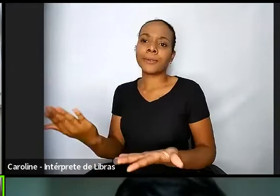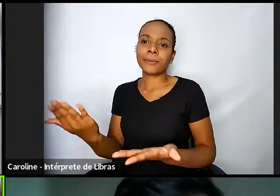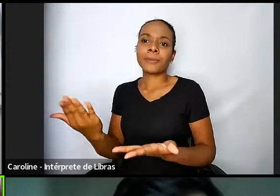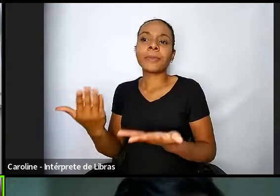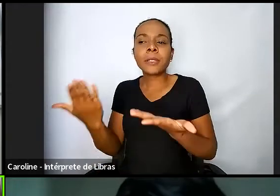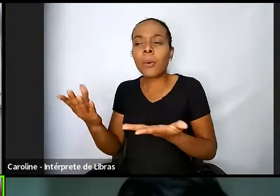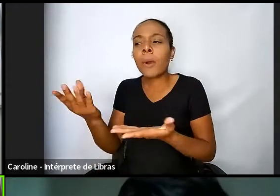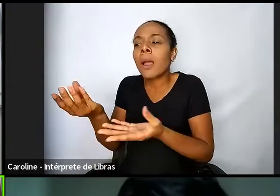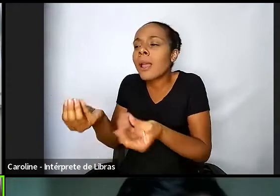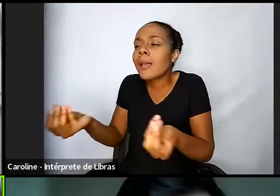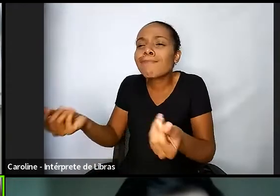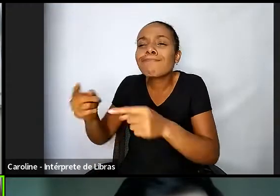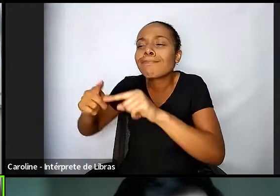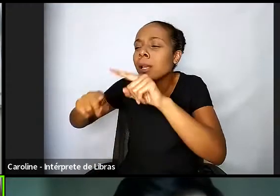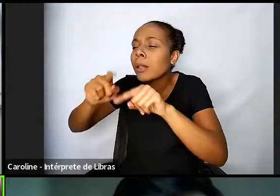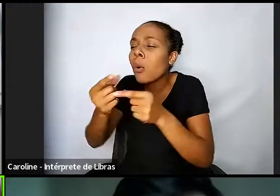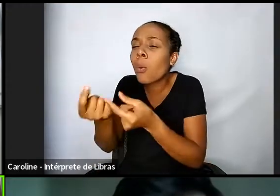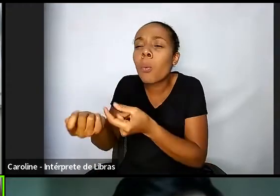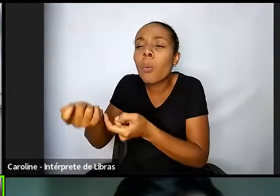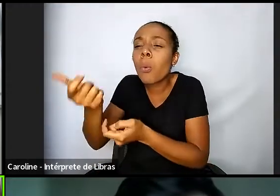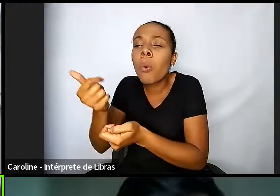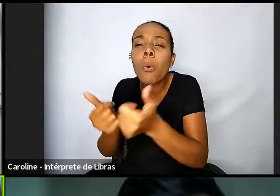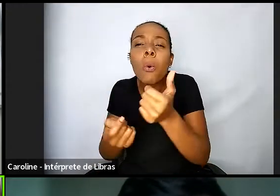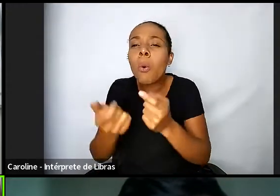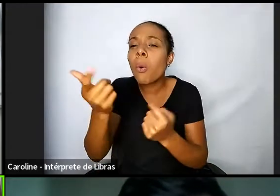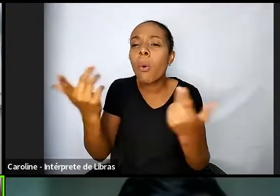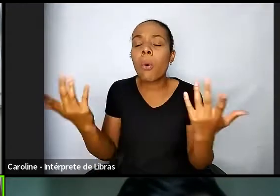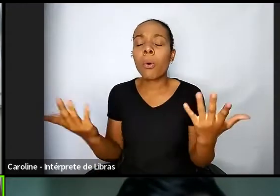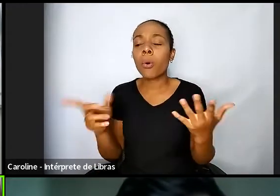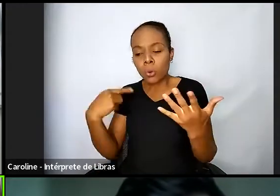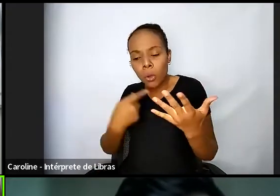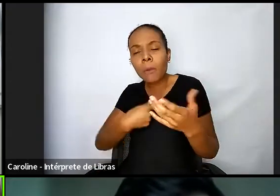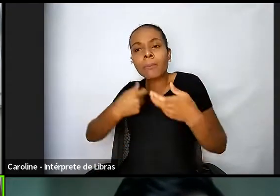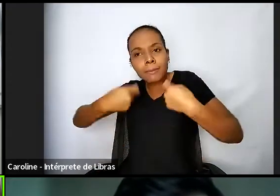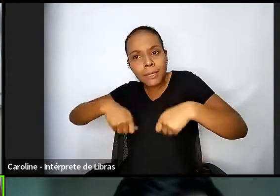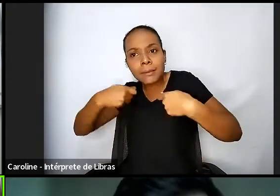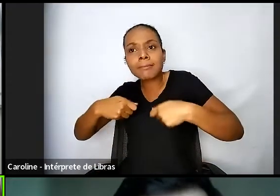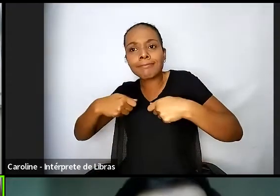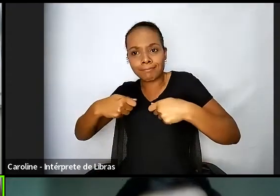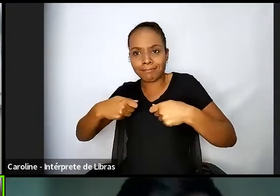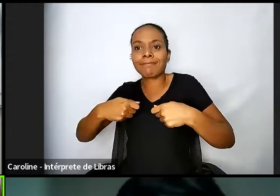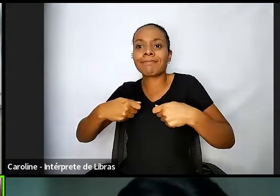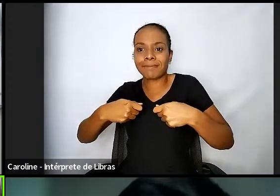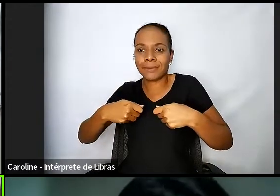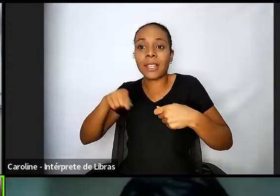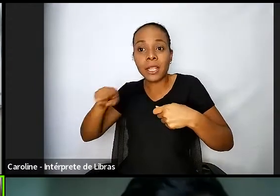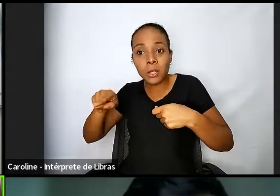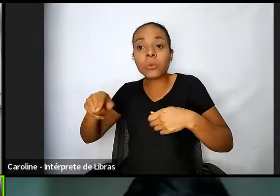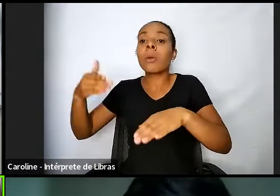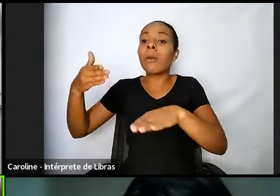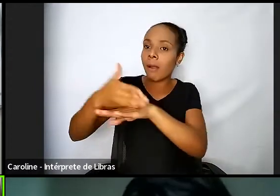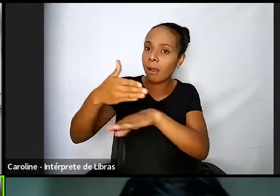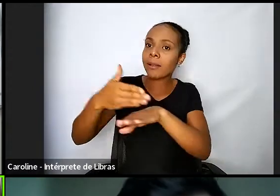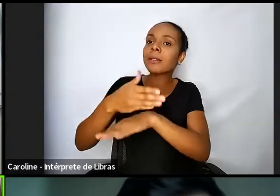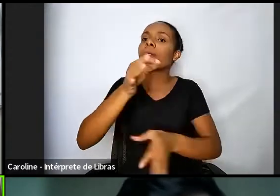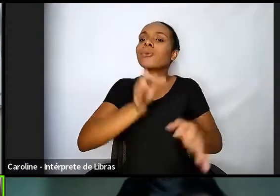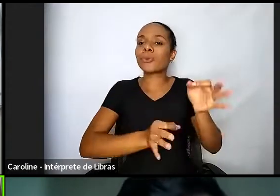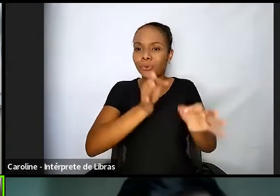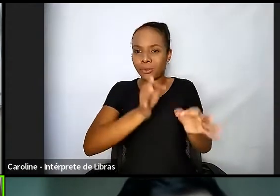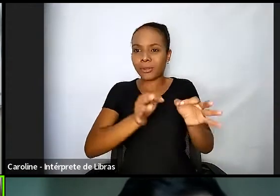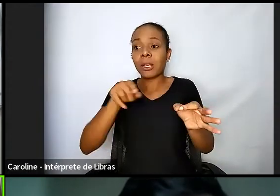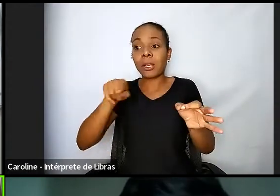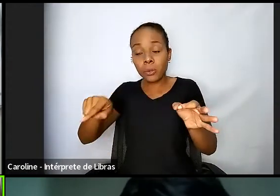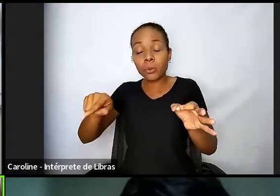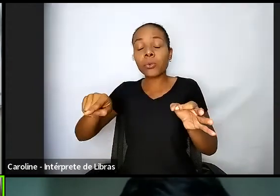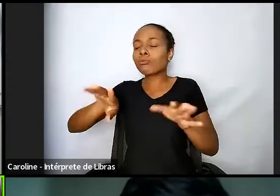então, efetivamente, nós temos que propiciar esse, isso tudo é acesso à justiça, né, isso tudo lá é